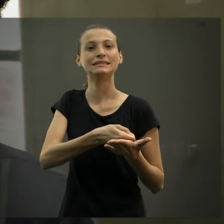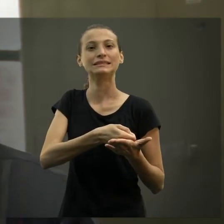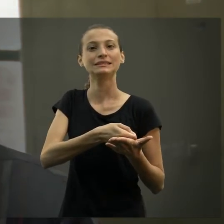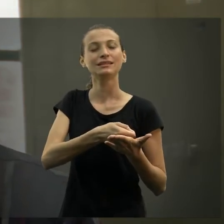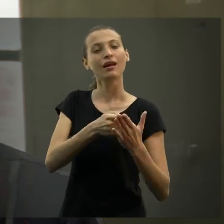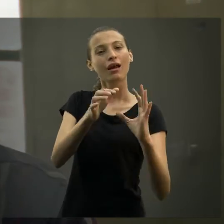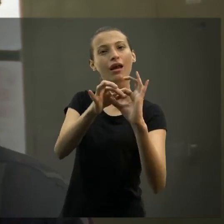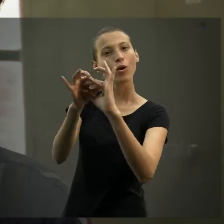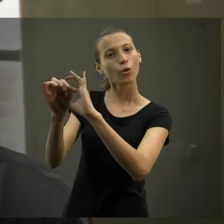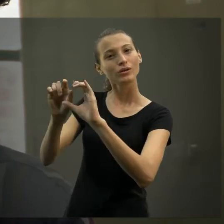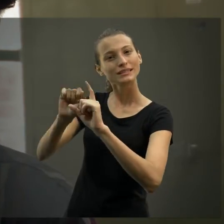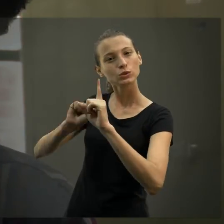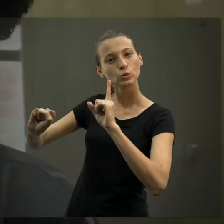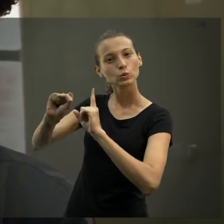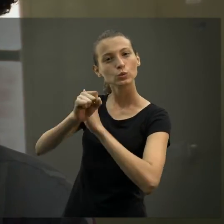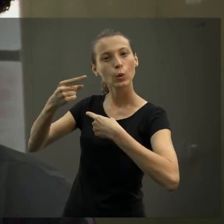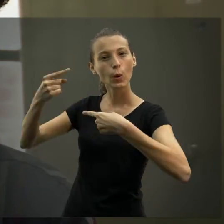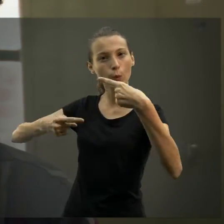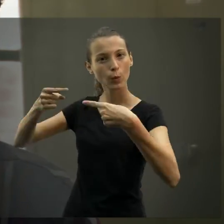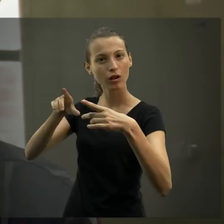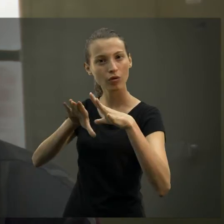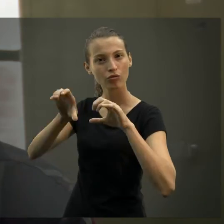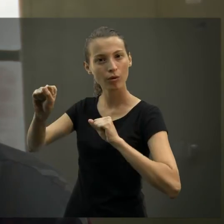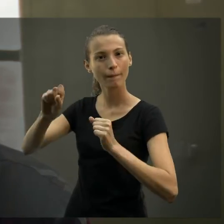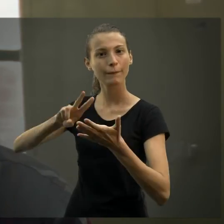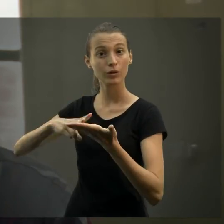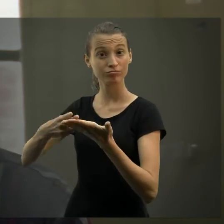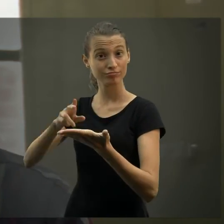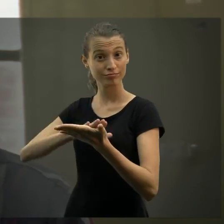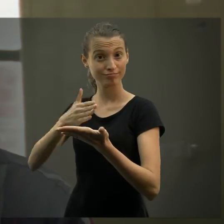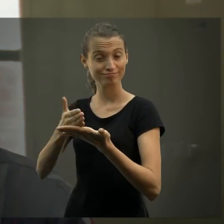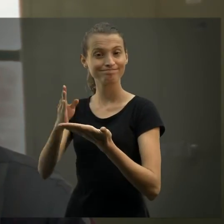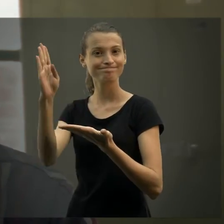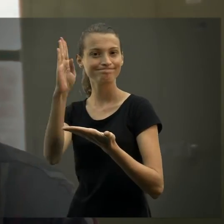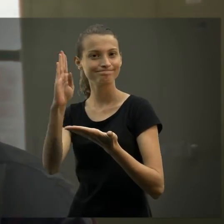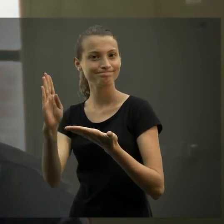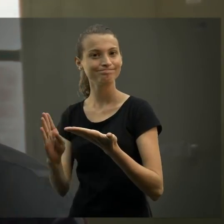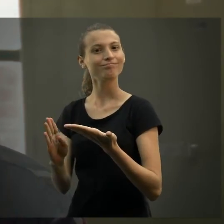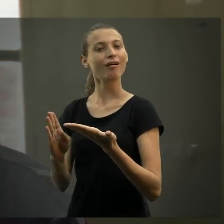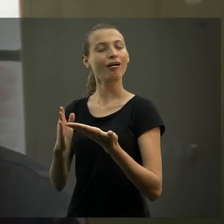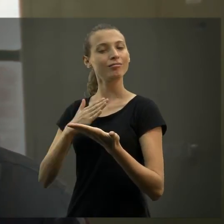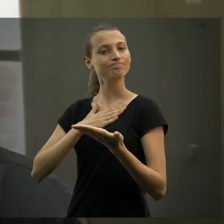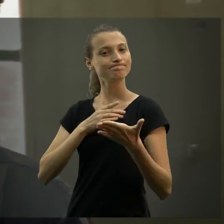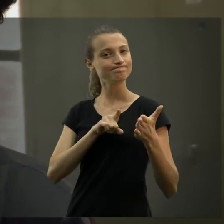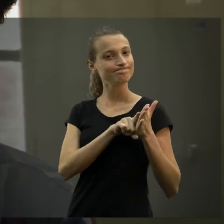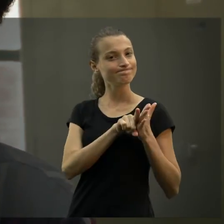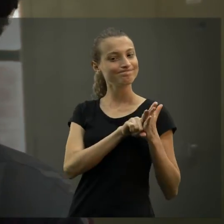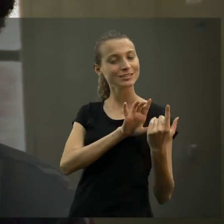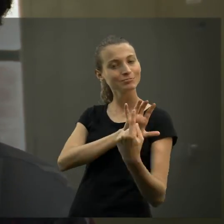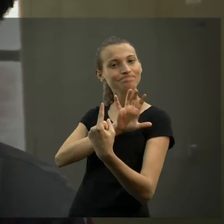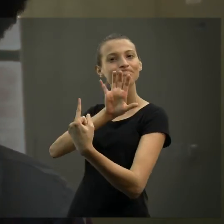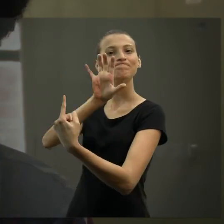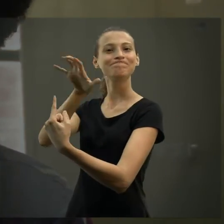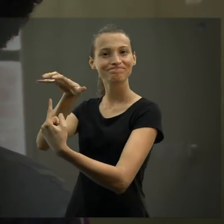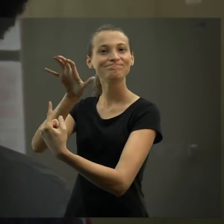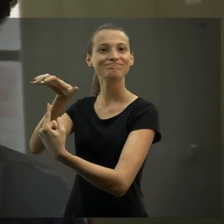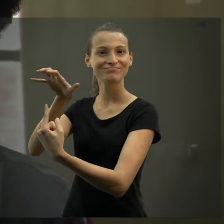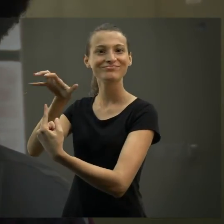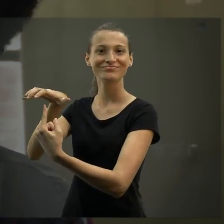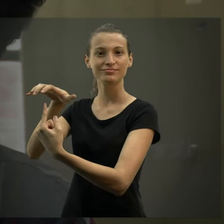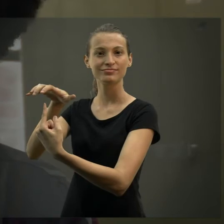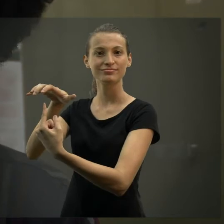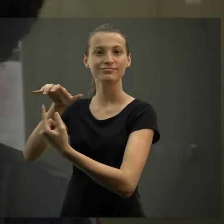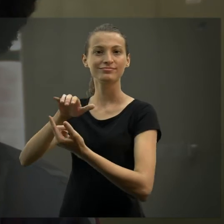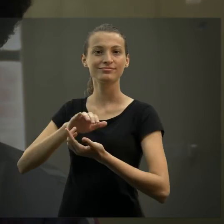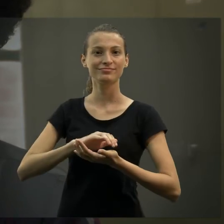e ela reflete diretamente no contexto social e político da formação de